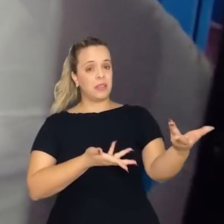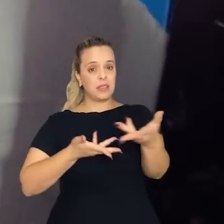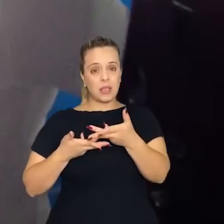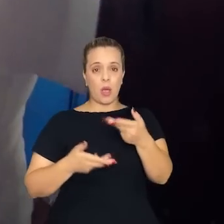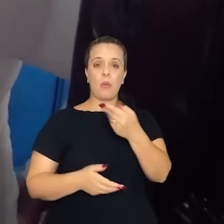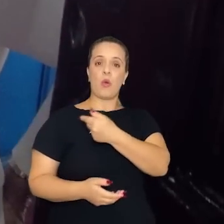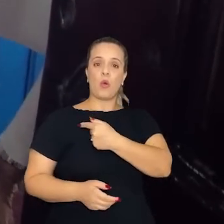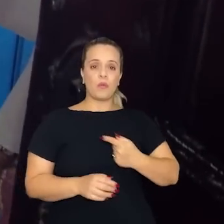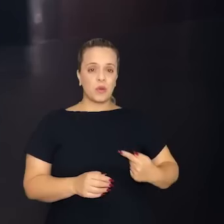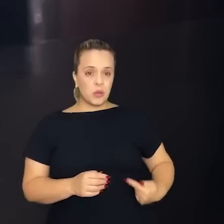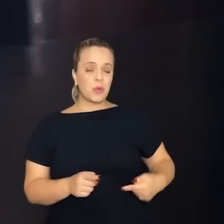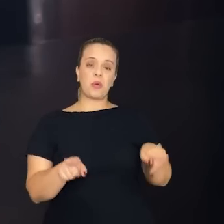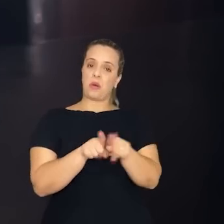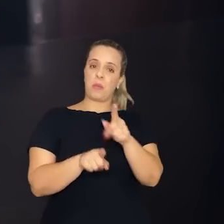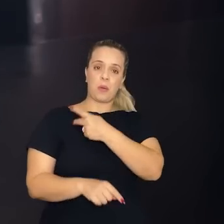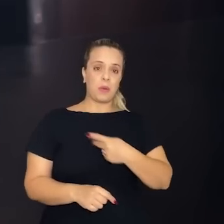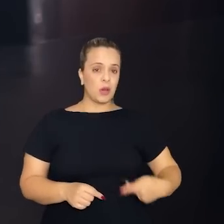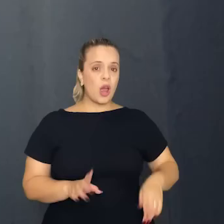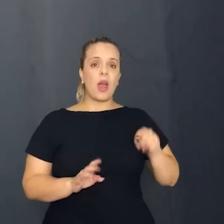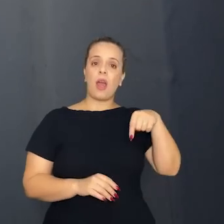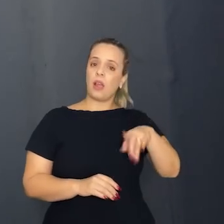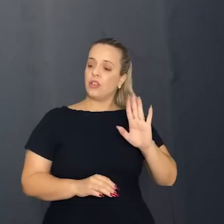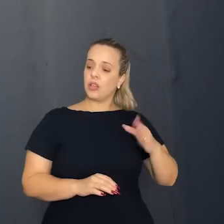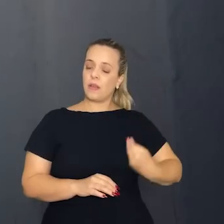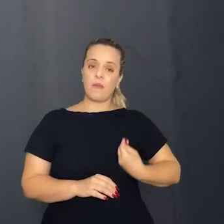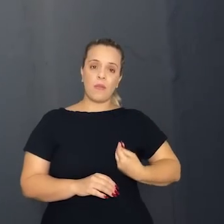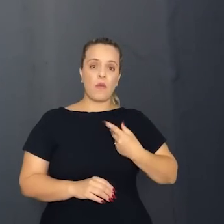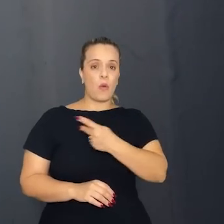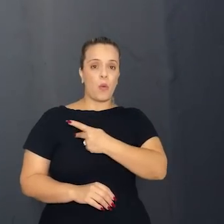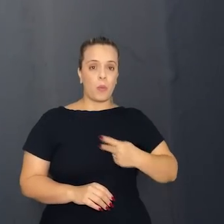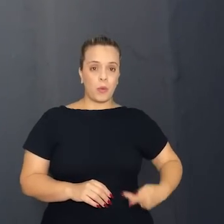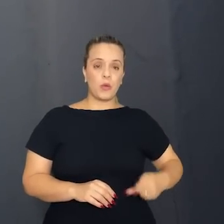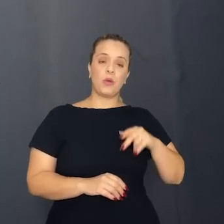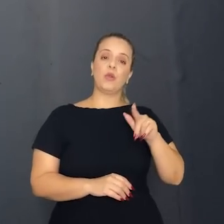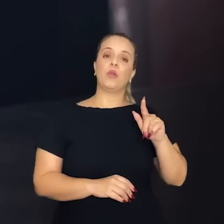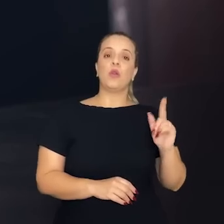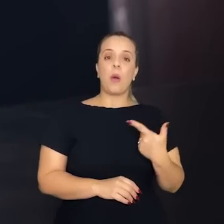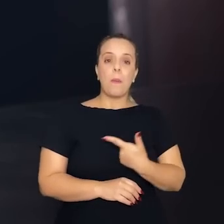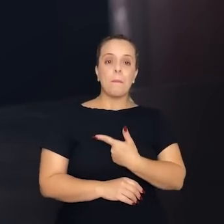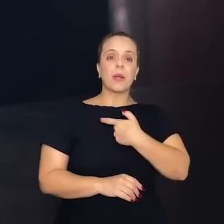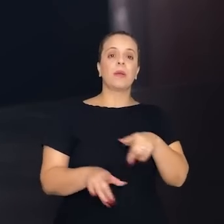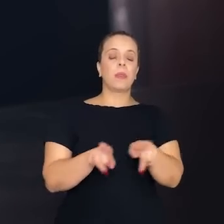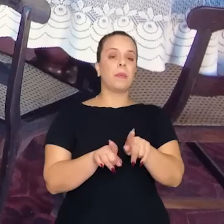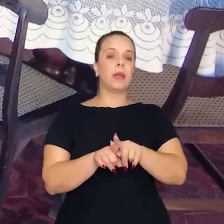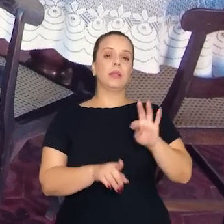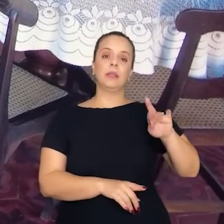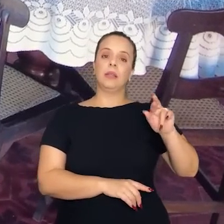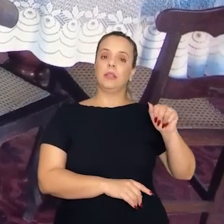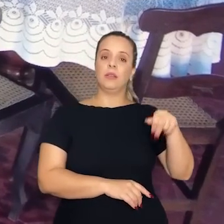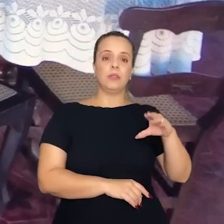presidentes de república. Já recebeu o presidente Getúlio Vargas, Tancredo Neves.